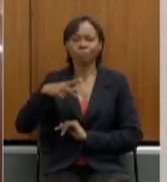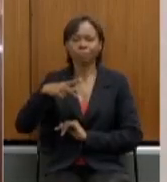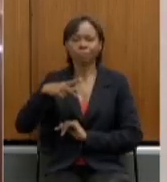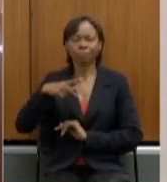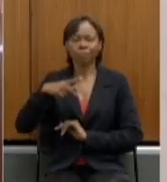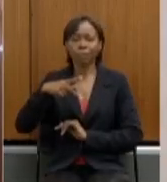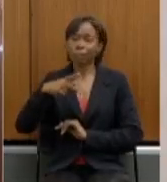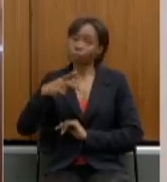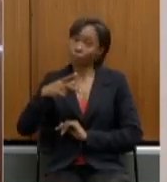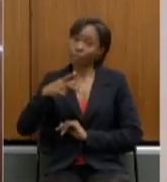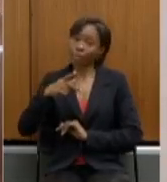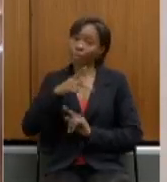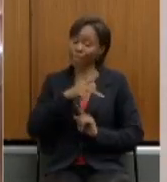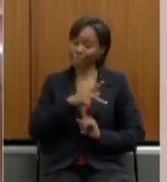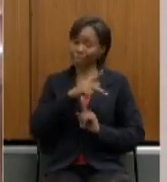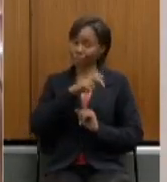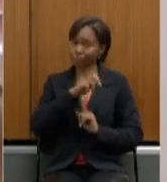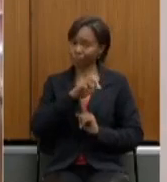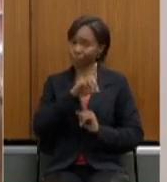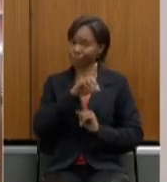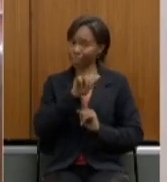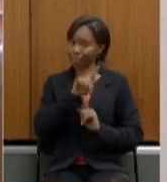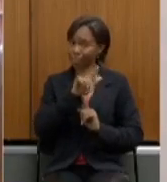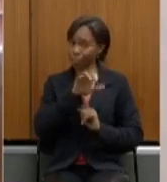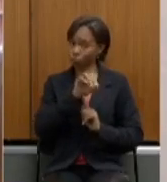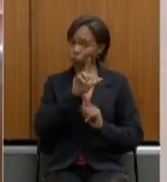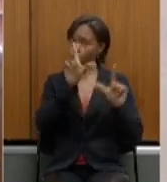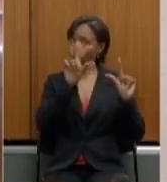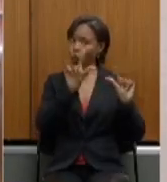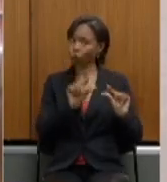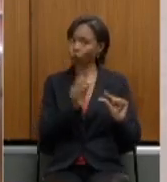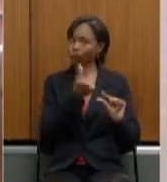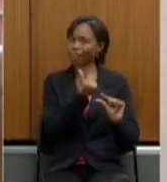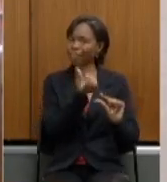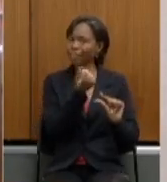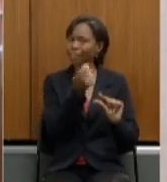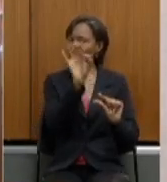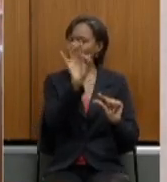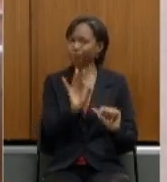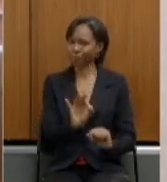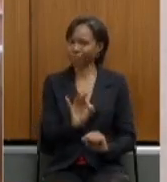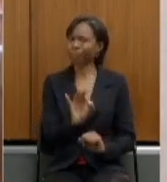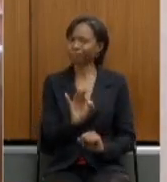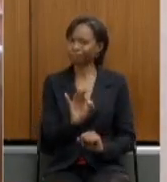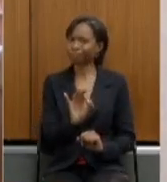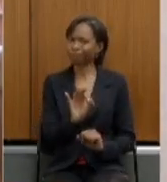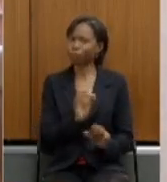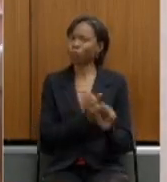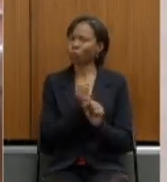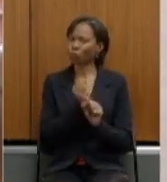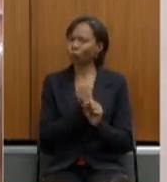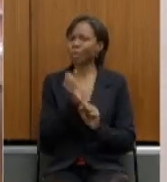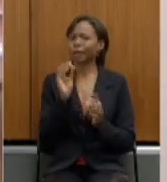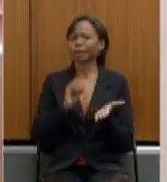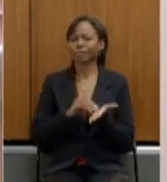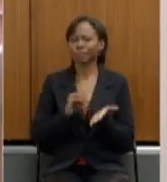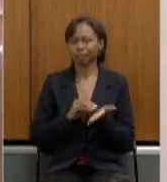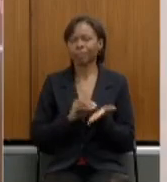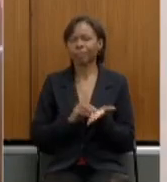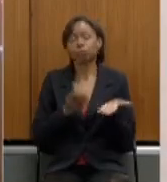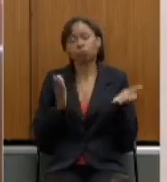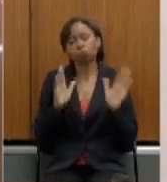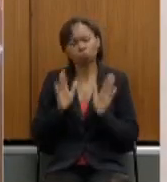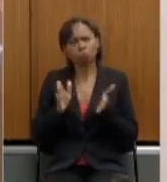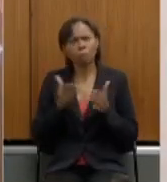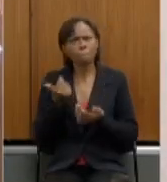esse pedágio nós reduzimos para 60% do tempo que faltava então já melhorando